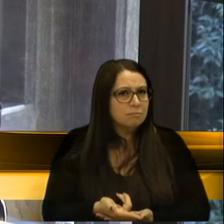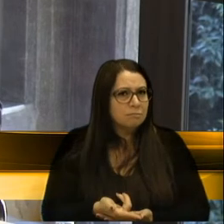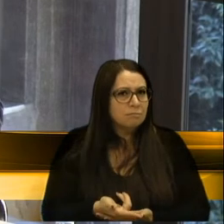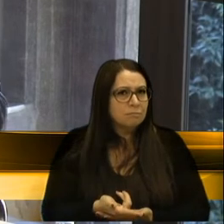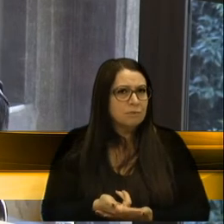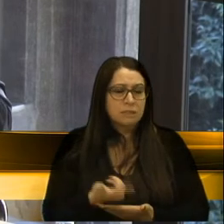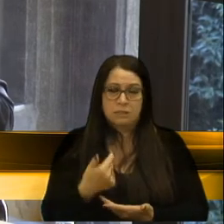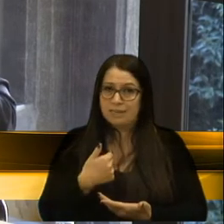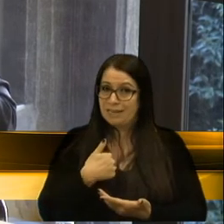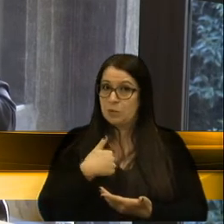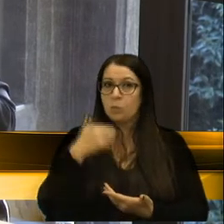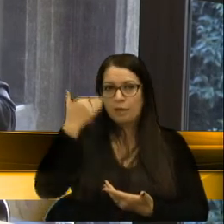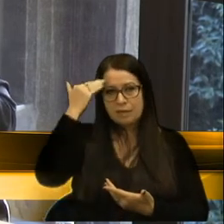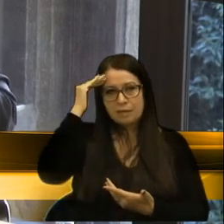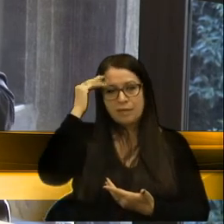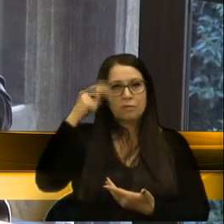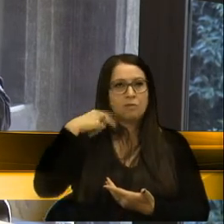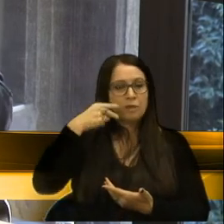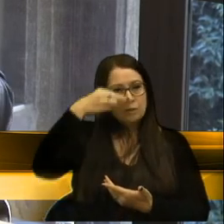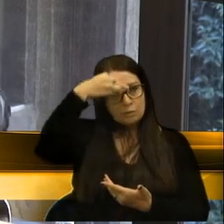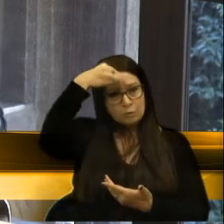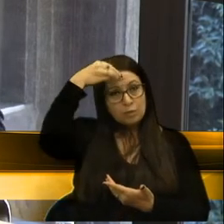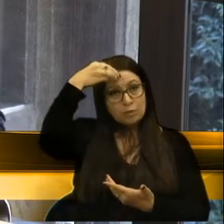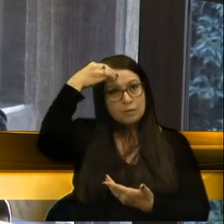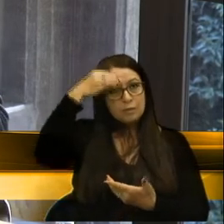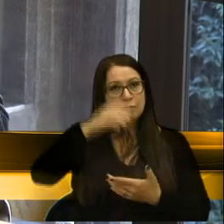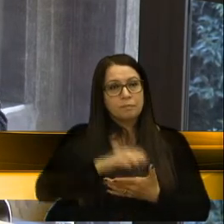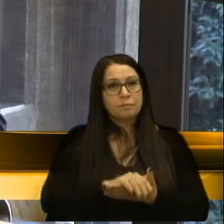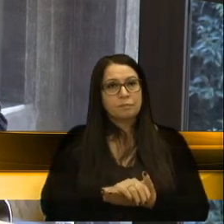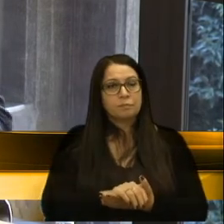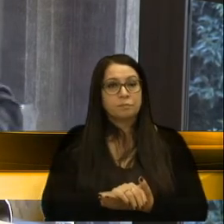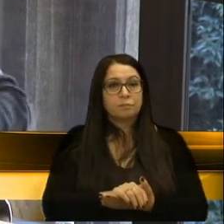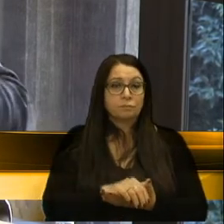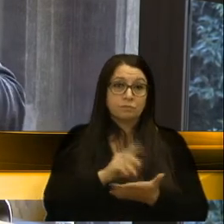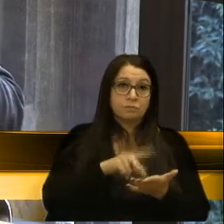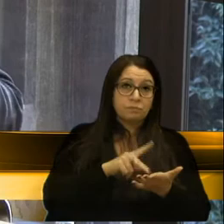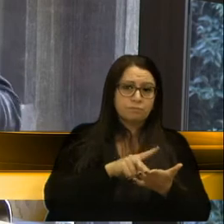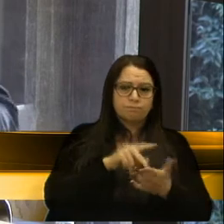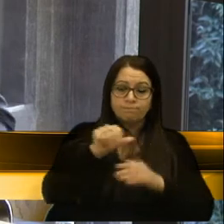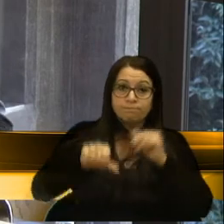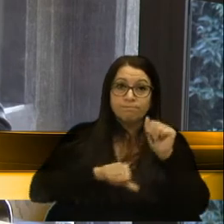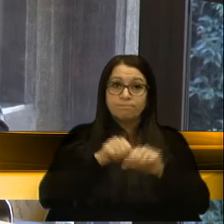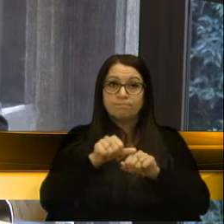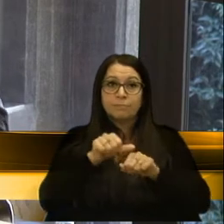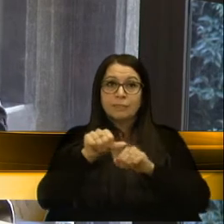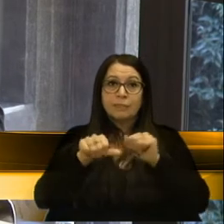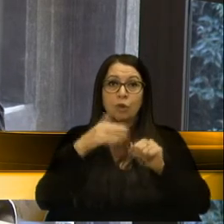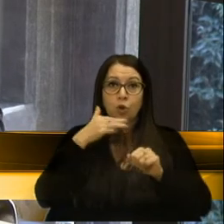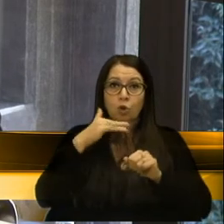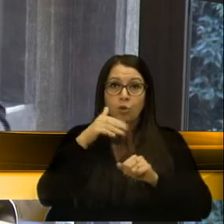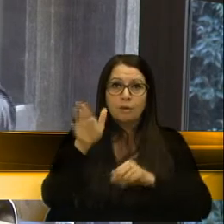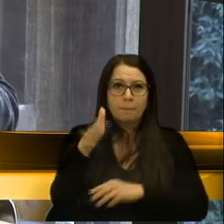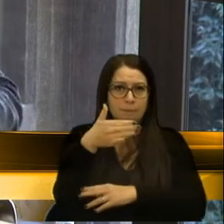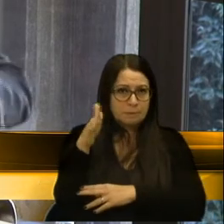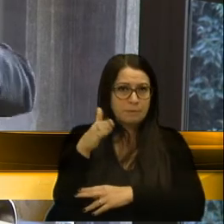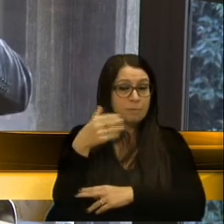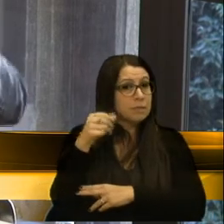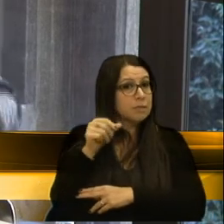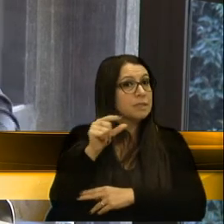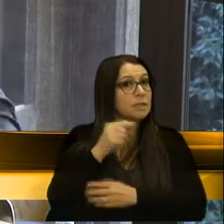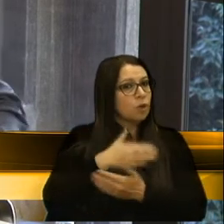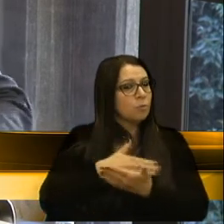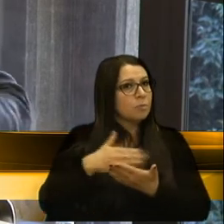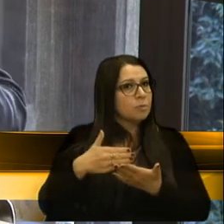Então, eu entendo, vereador Kiko, que o cúmputo, na verdade, essas mudanças de bandeira, elas precisam valer a